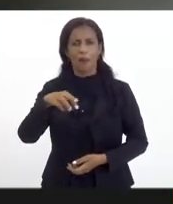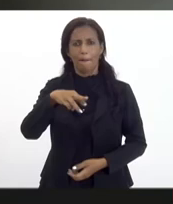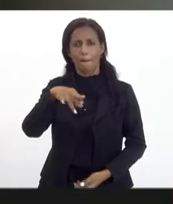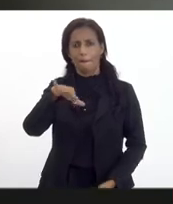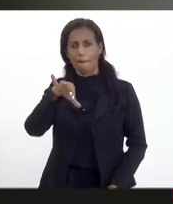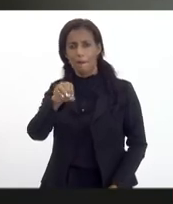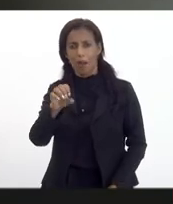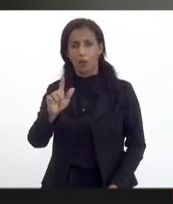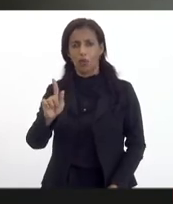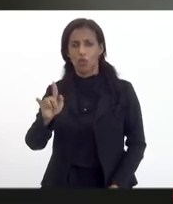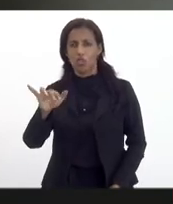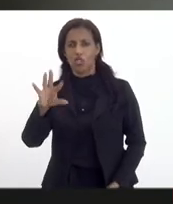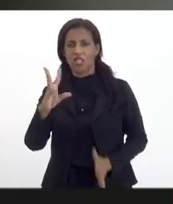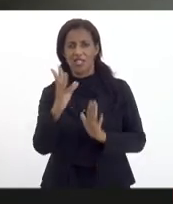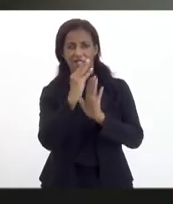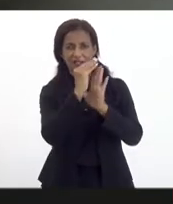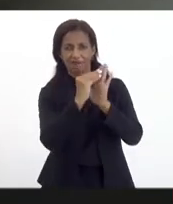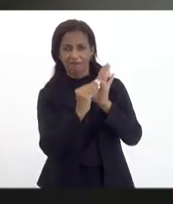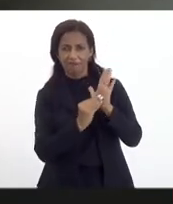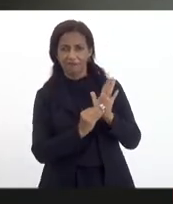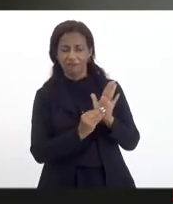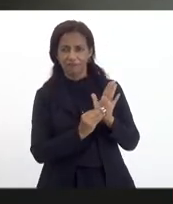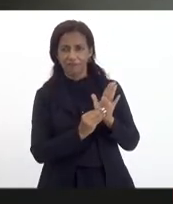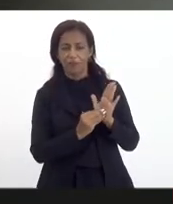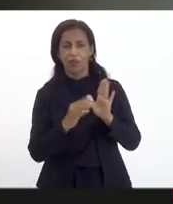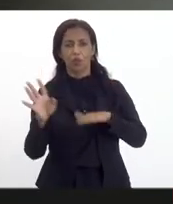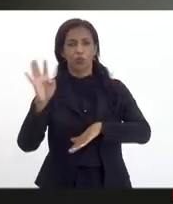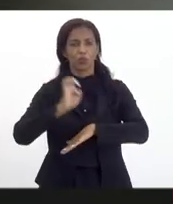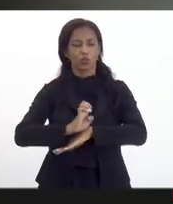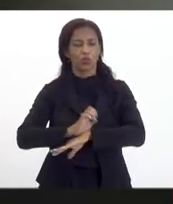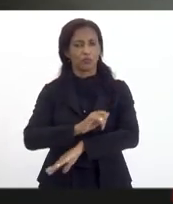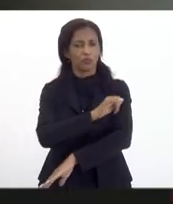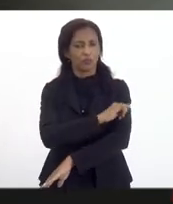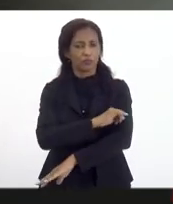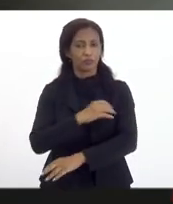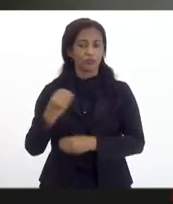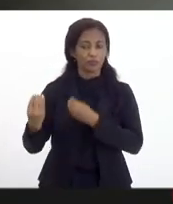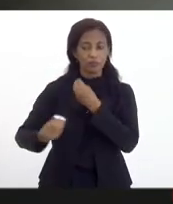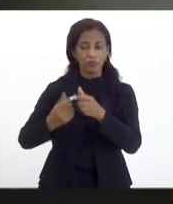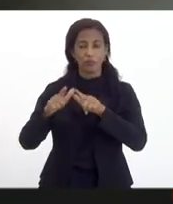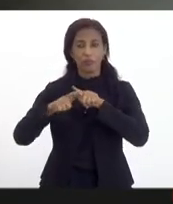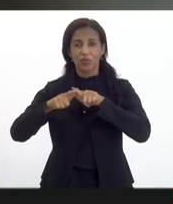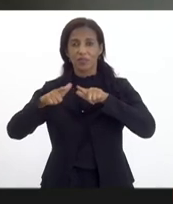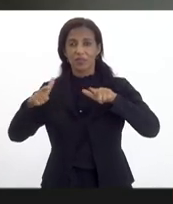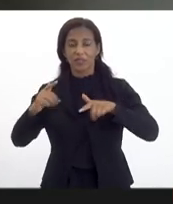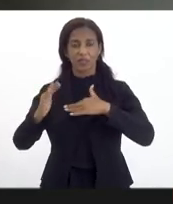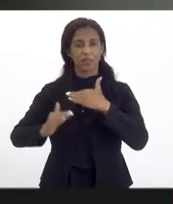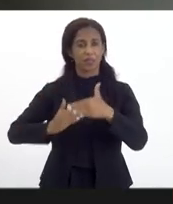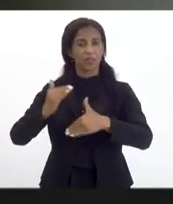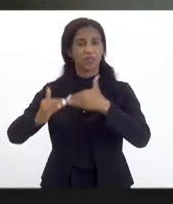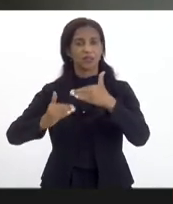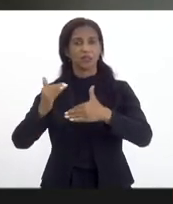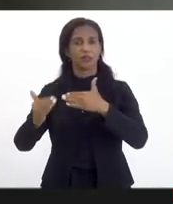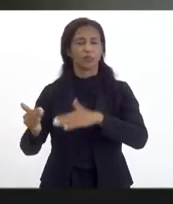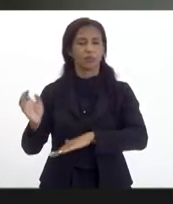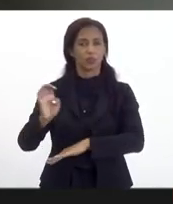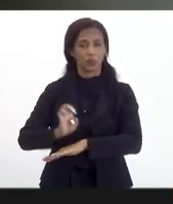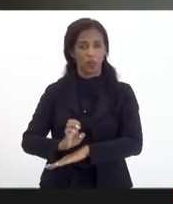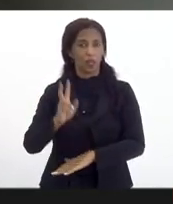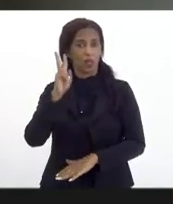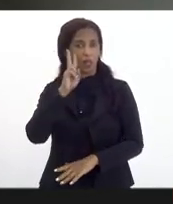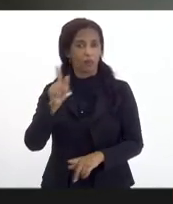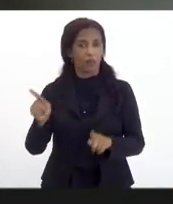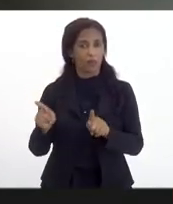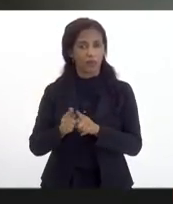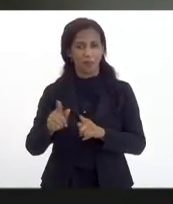Geisa, na agenda do Estado do Rio de como grande vetor do desenvolvimento da região e do Estado. Ressalta